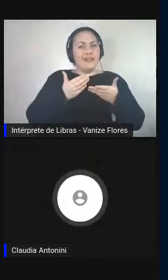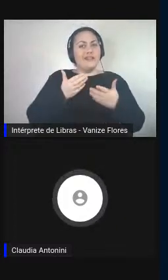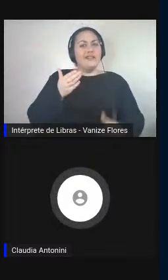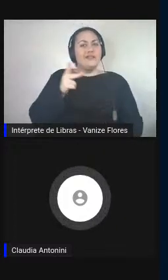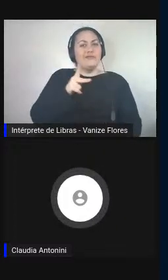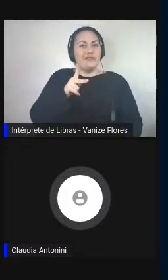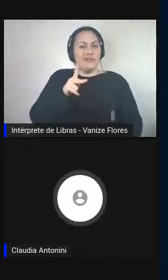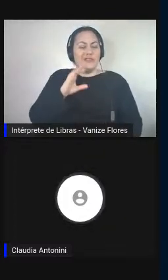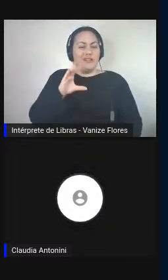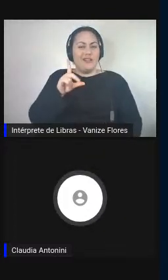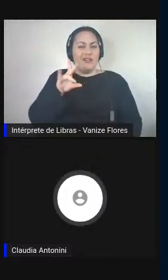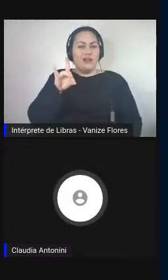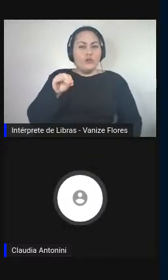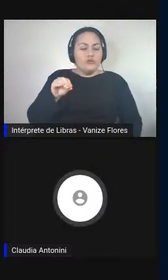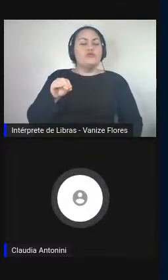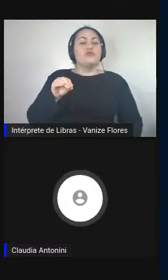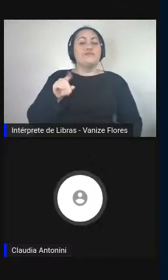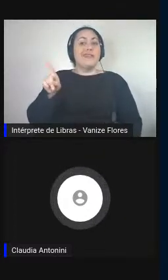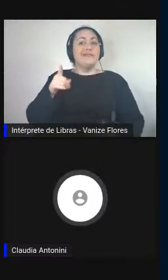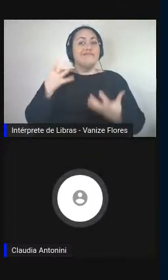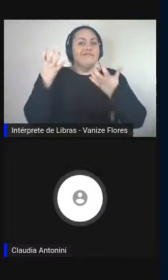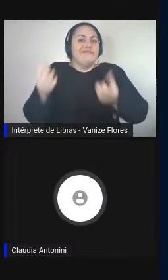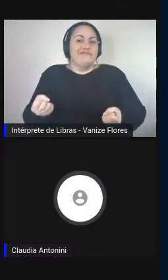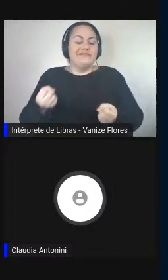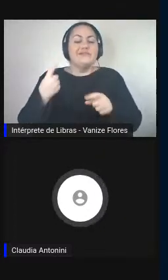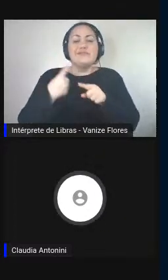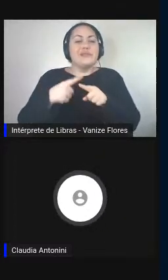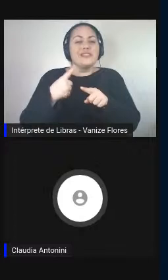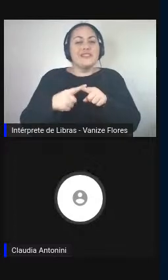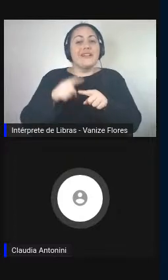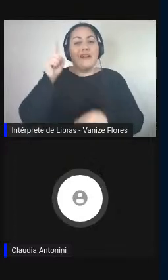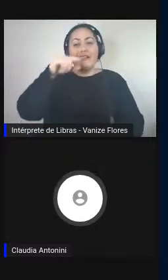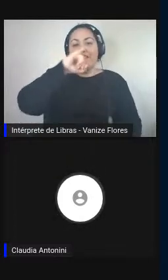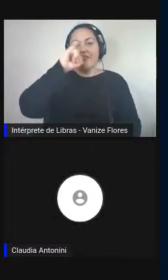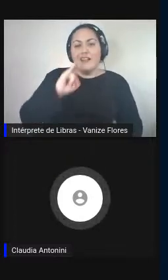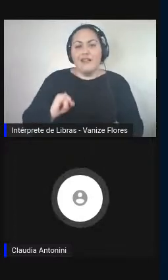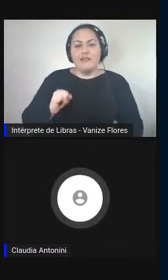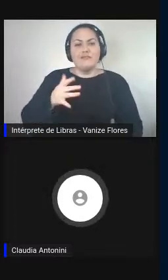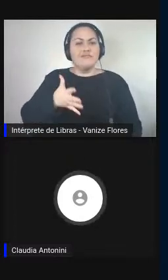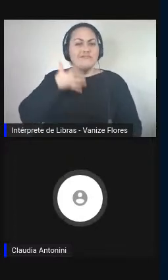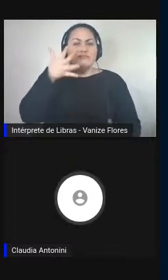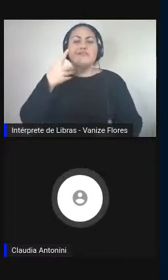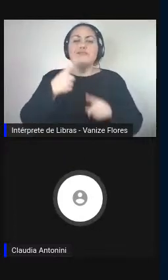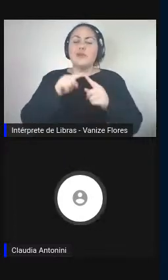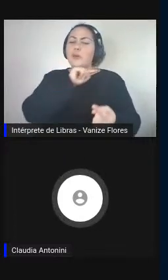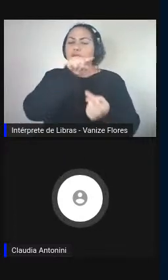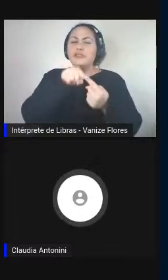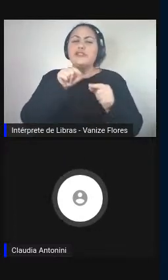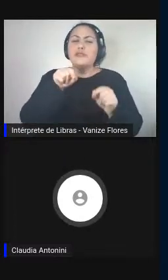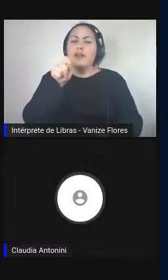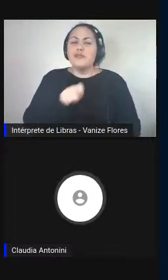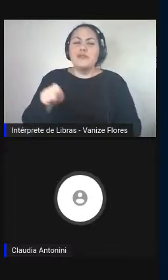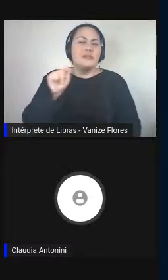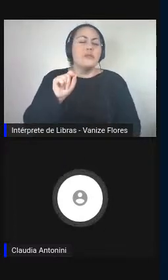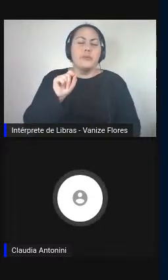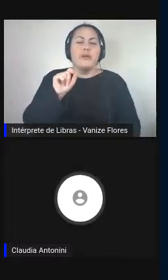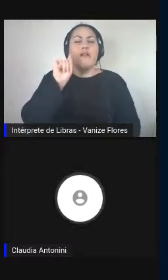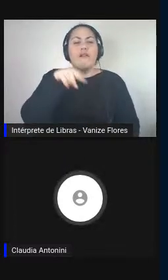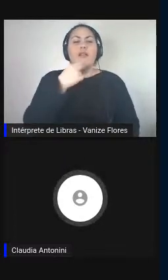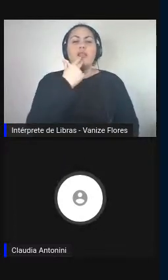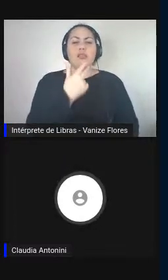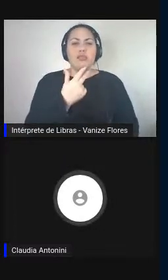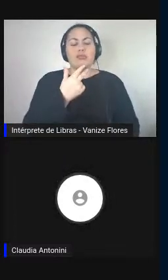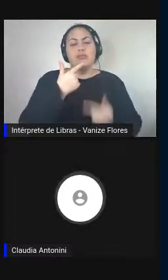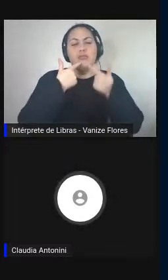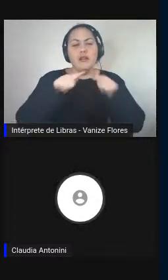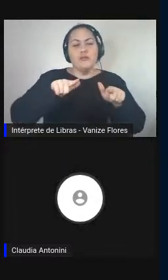fazê-lo em italiano, já que um dos objetivos da associação é o de promover o multilinguismo e o diálogo entre pesquisadores e